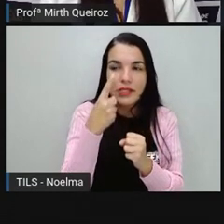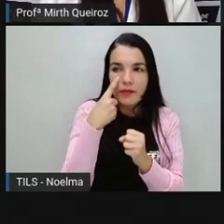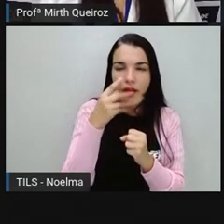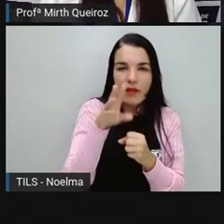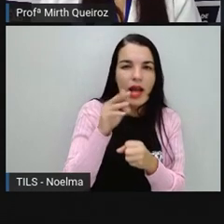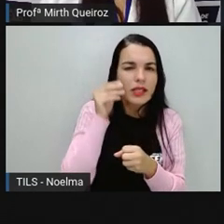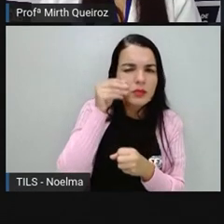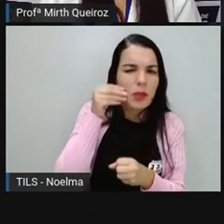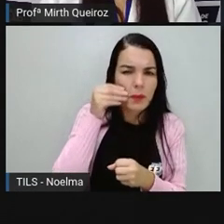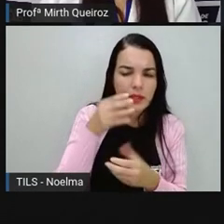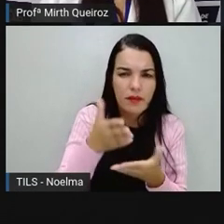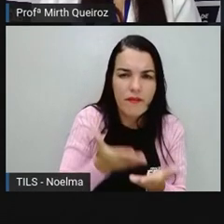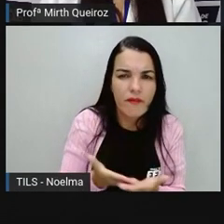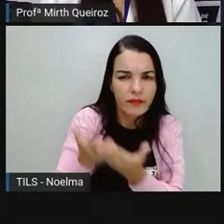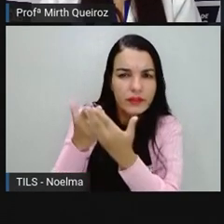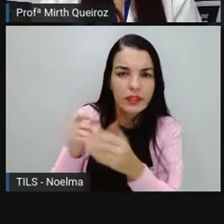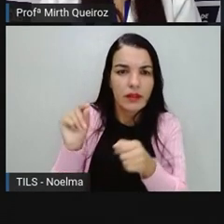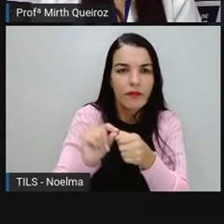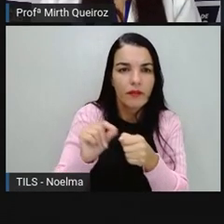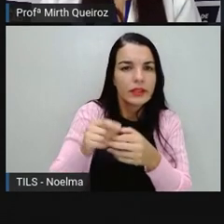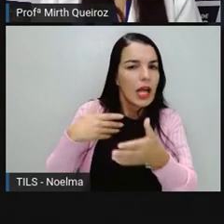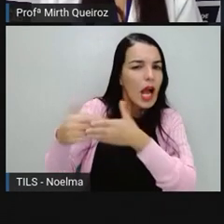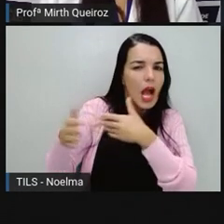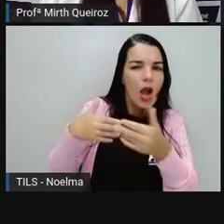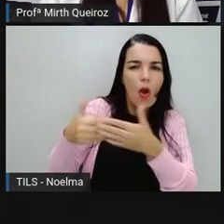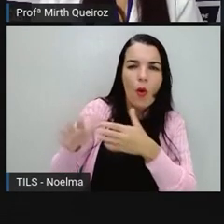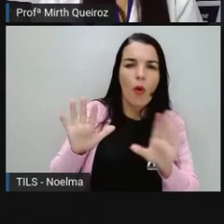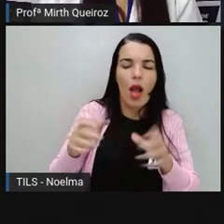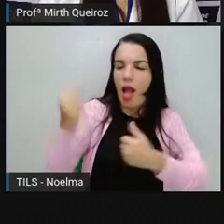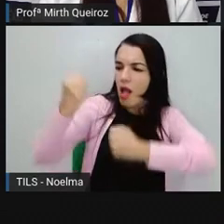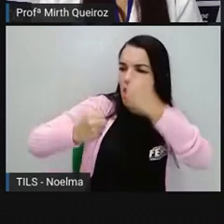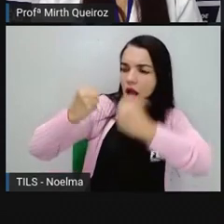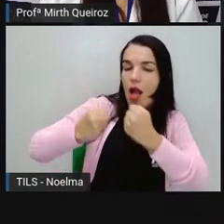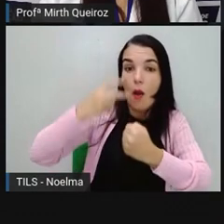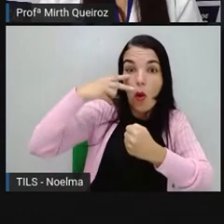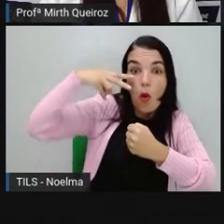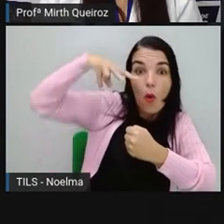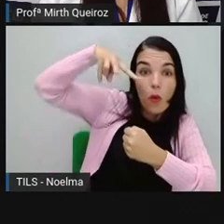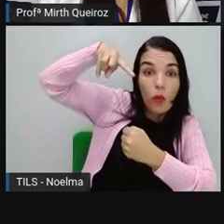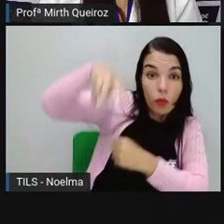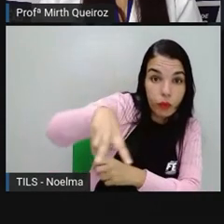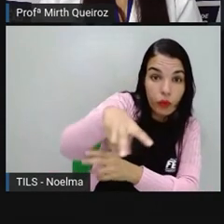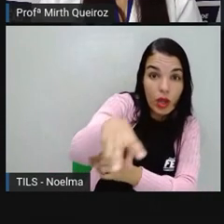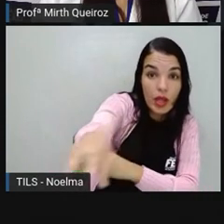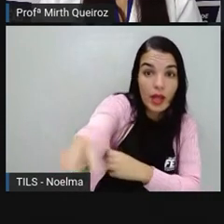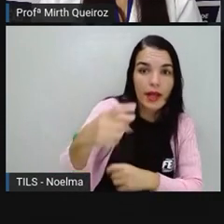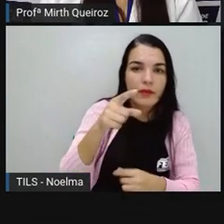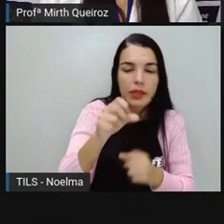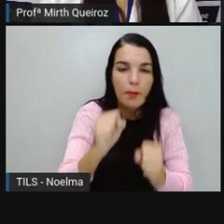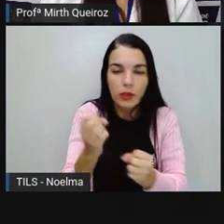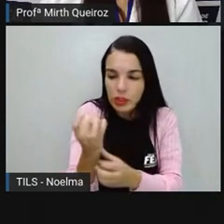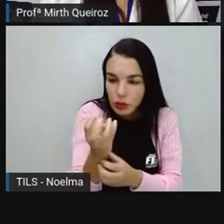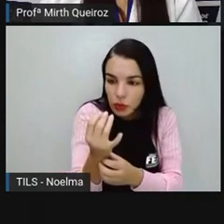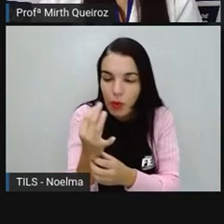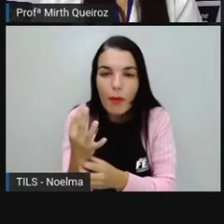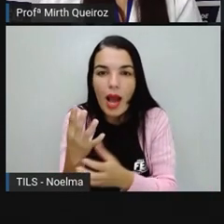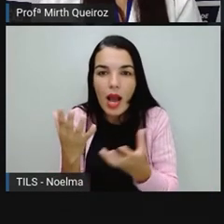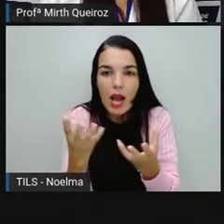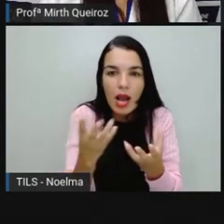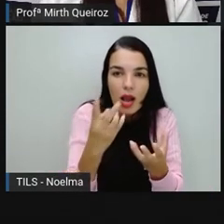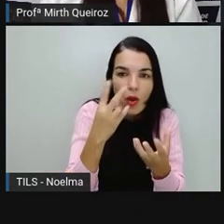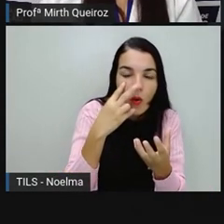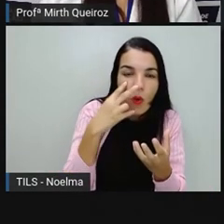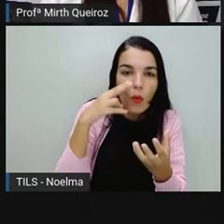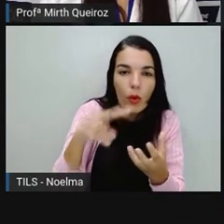modelos. Pessoas vestidas cada um do seu gosto. Há ainda a poluição visual das cidades, né? Com as propagandas, as